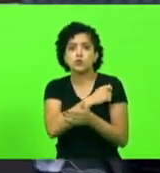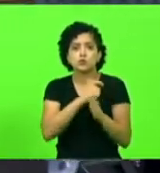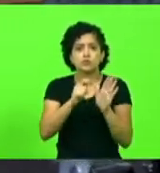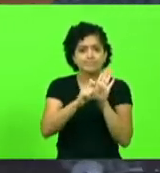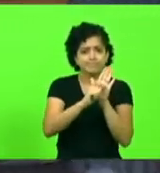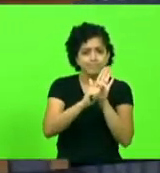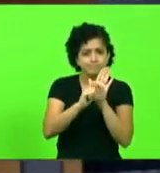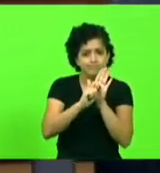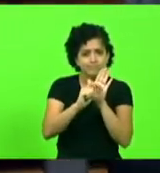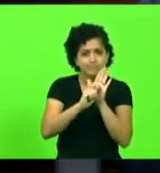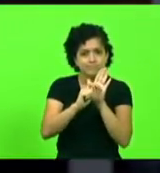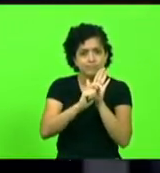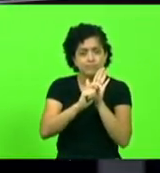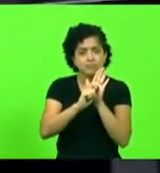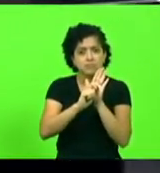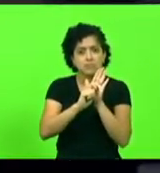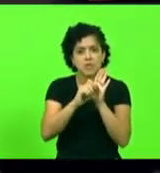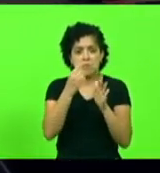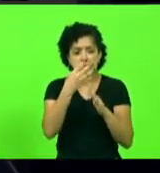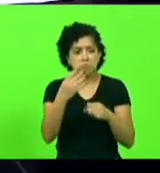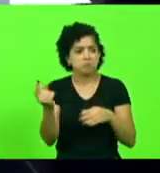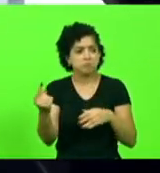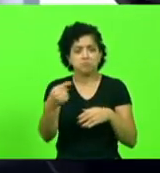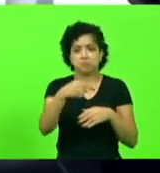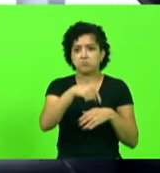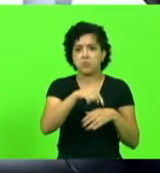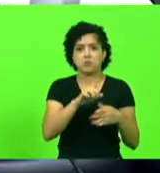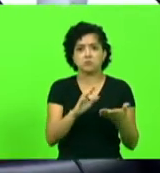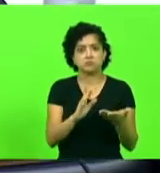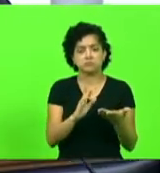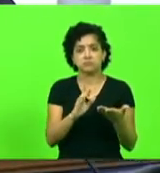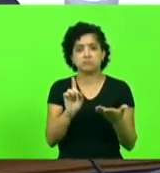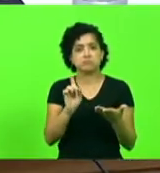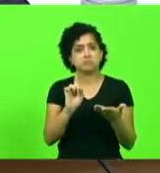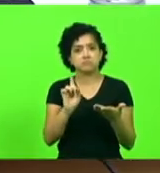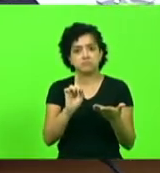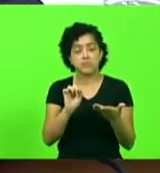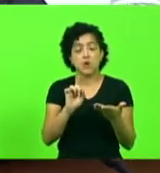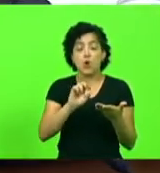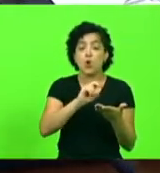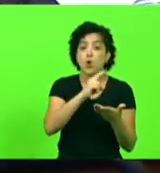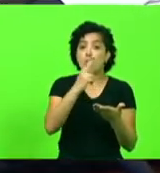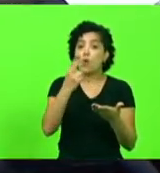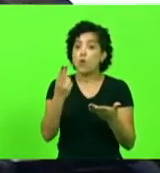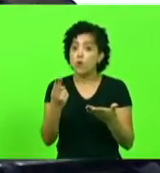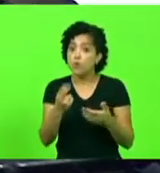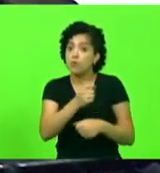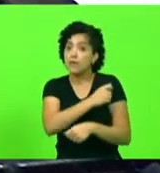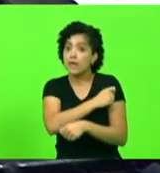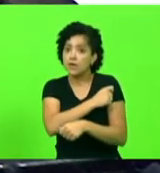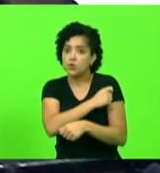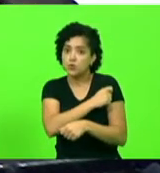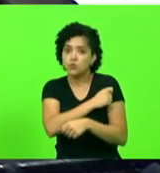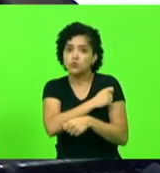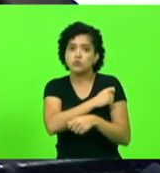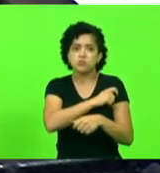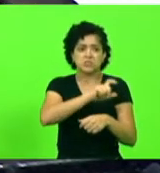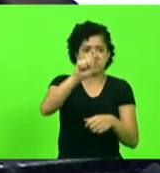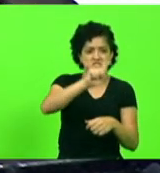-vindos na universidade. Ou então, que alunos que picharem